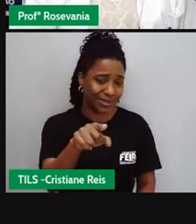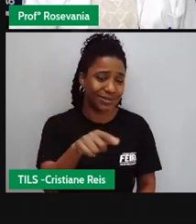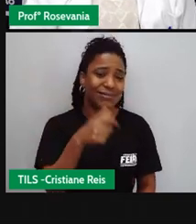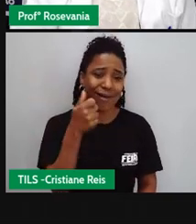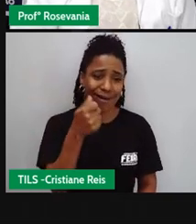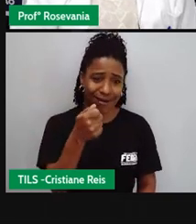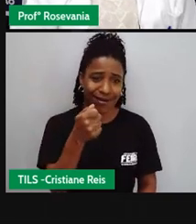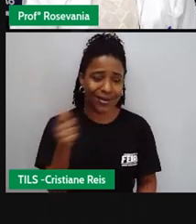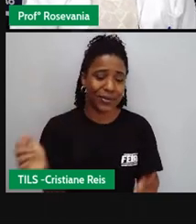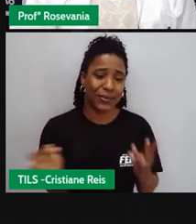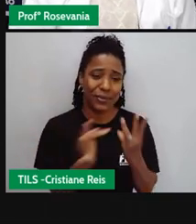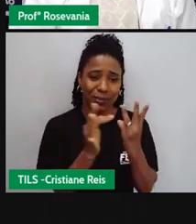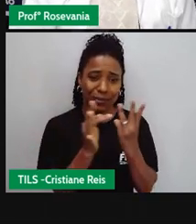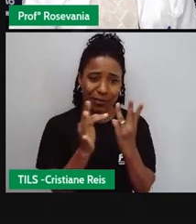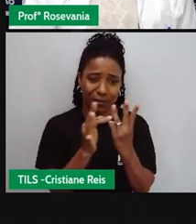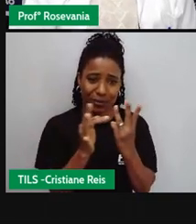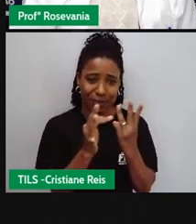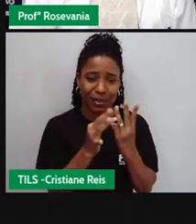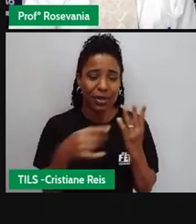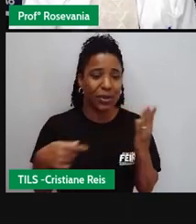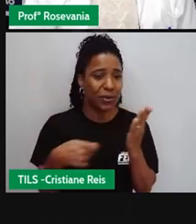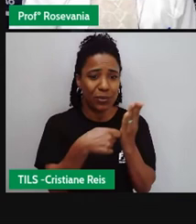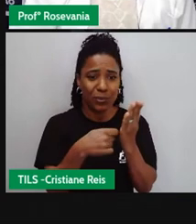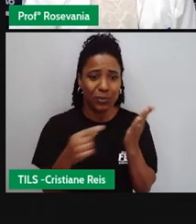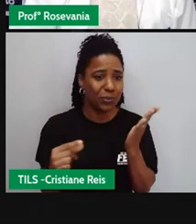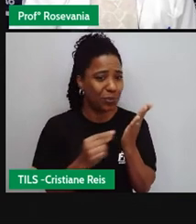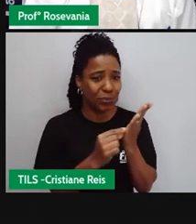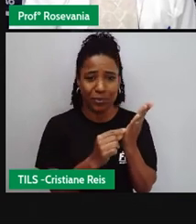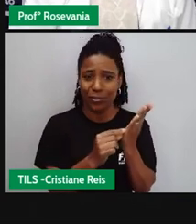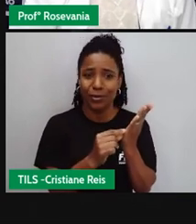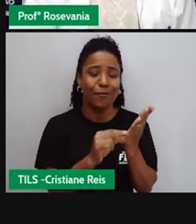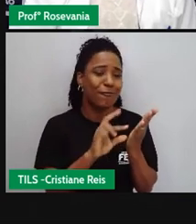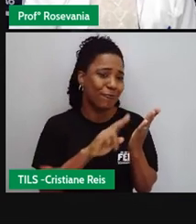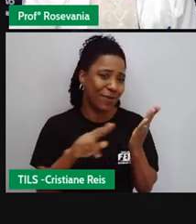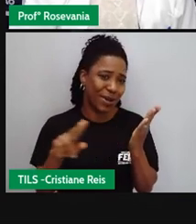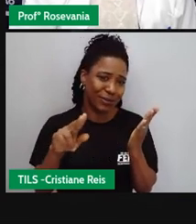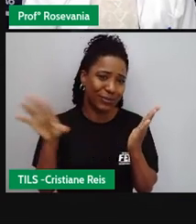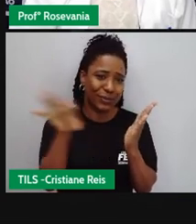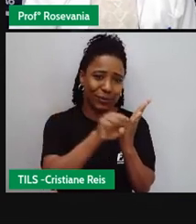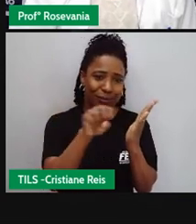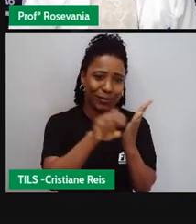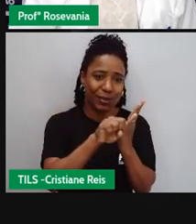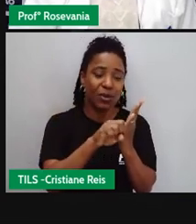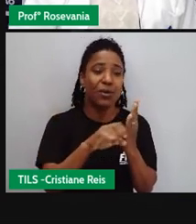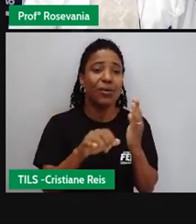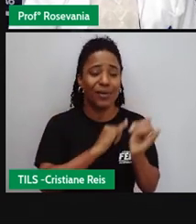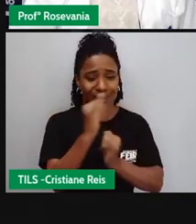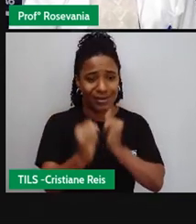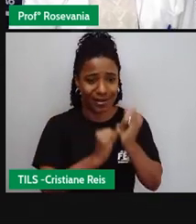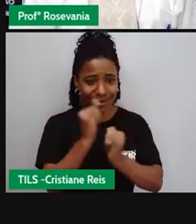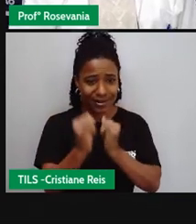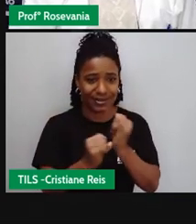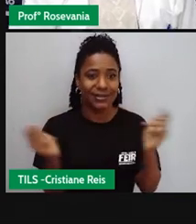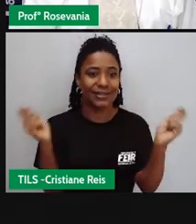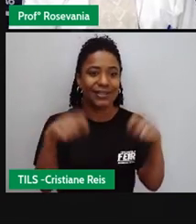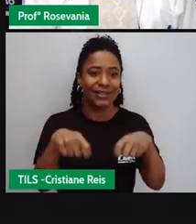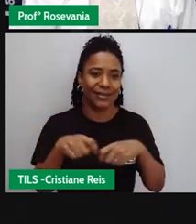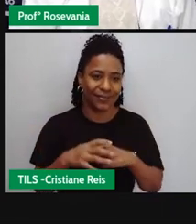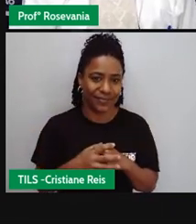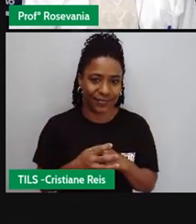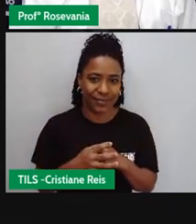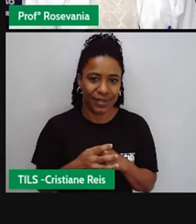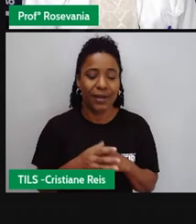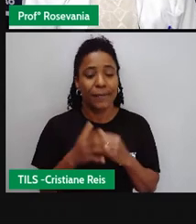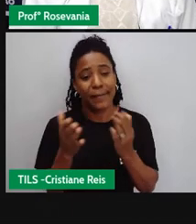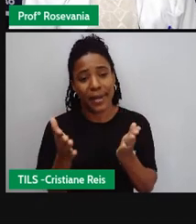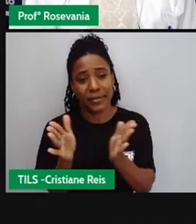acessar a internet utilizando essas redes móveis da conexão móvel quase todo mundo pode acessar mas quando eu vou para a classe